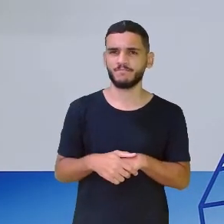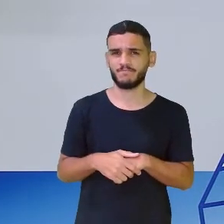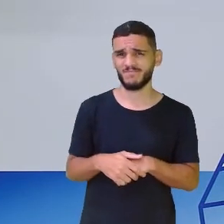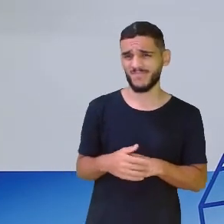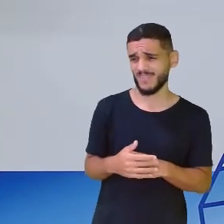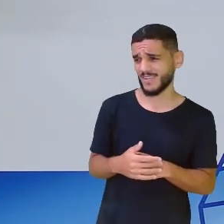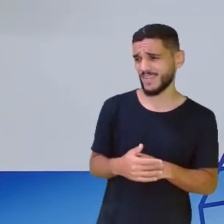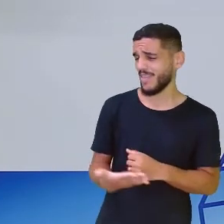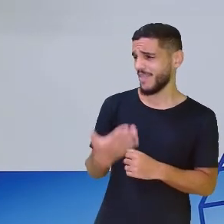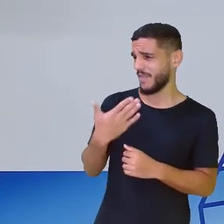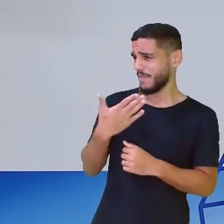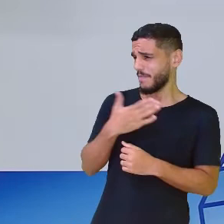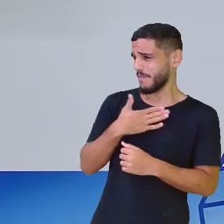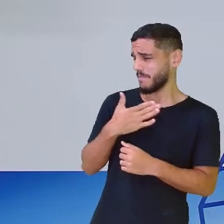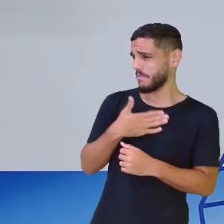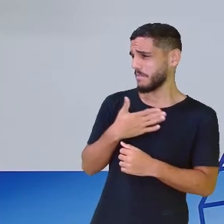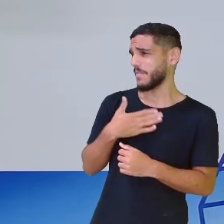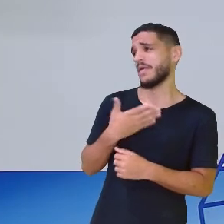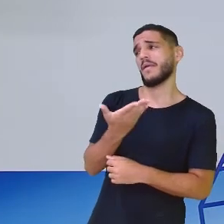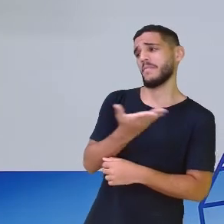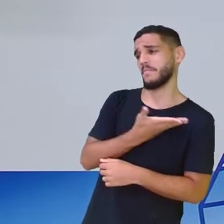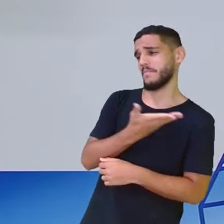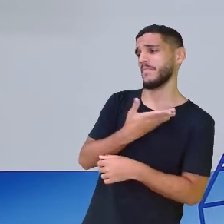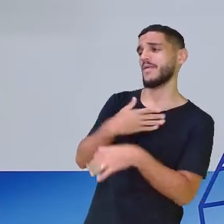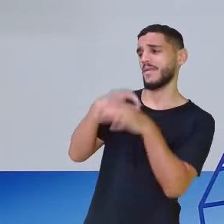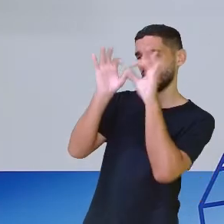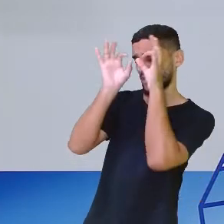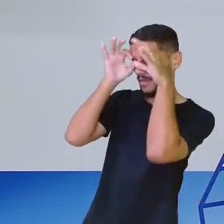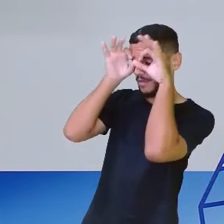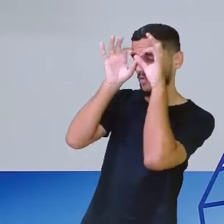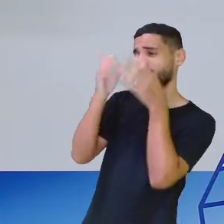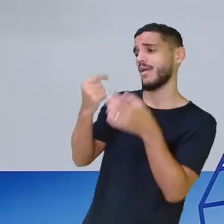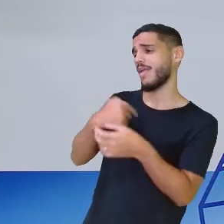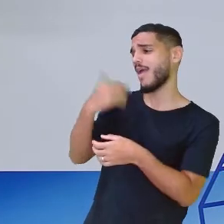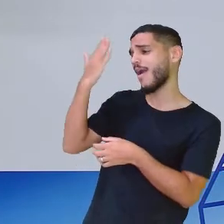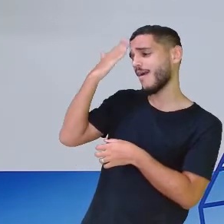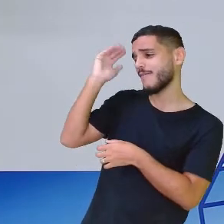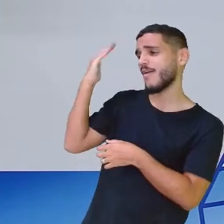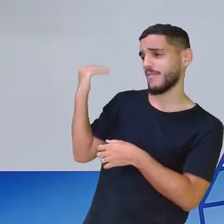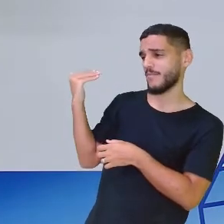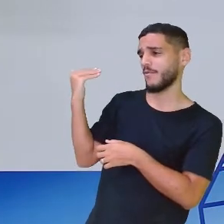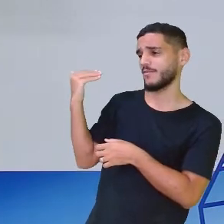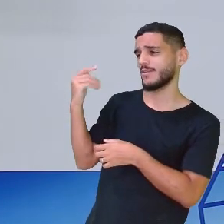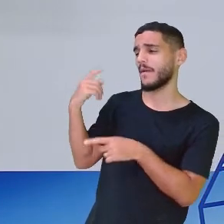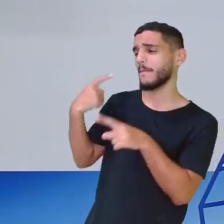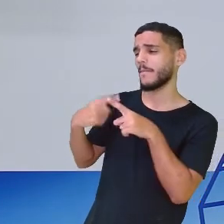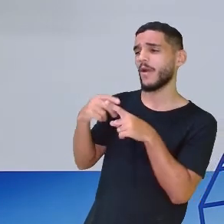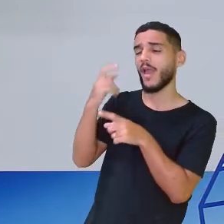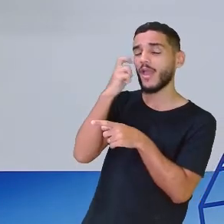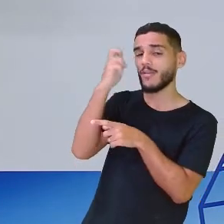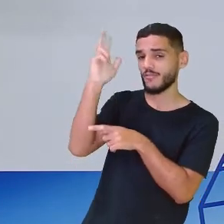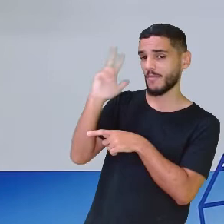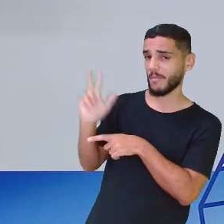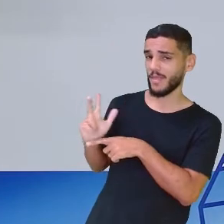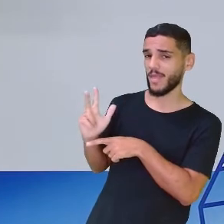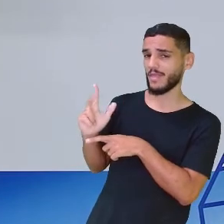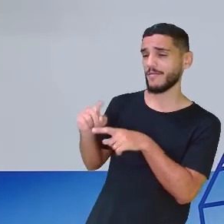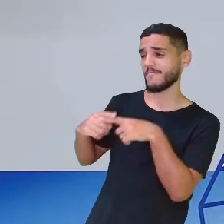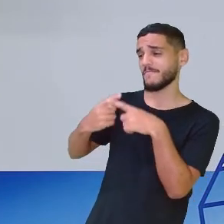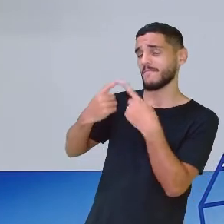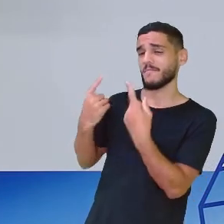Minha cara coruja, sou famosa pela astúcia. Mas